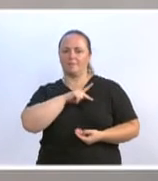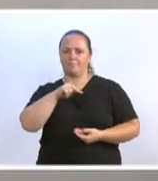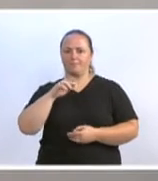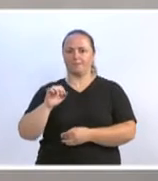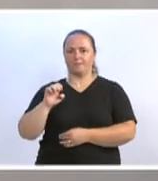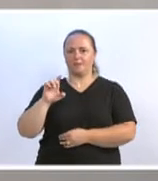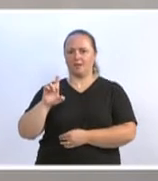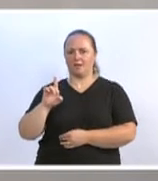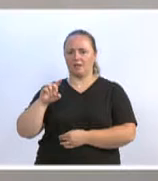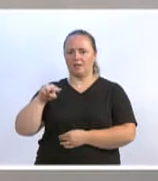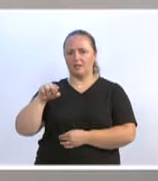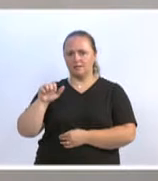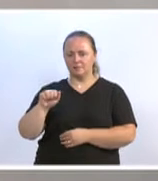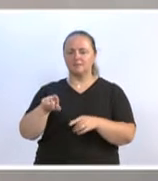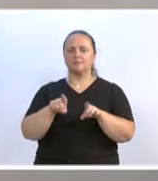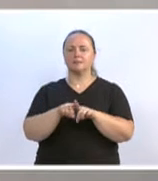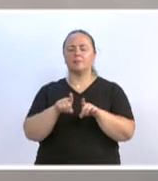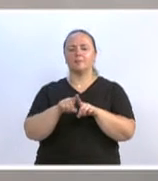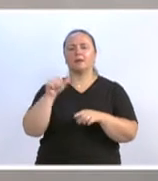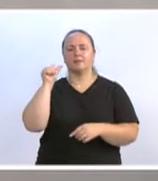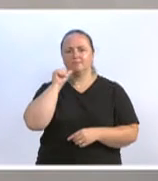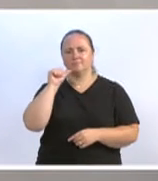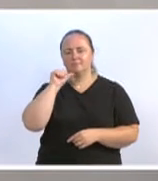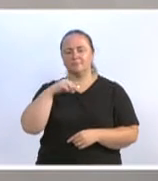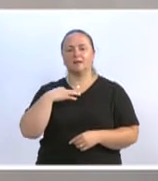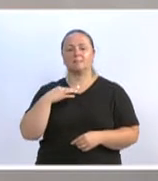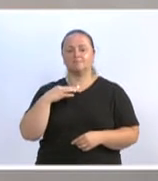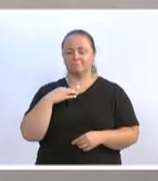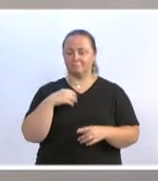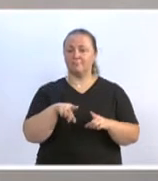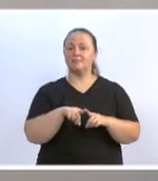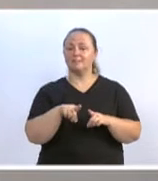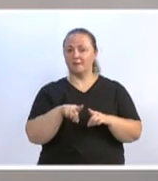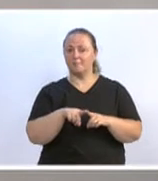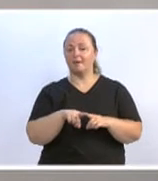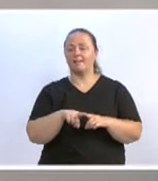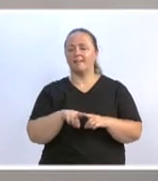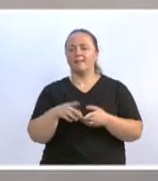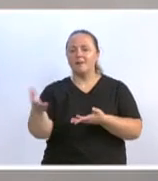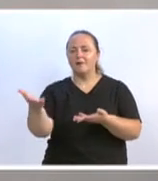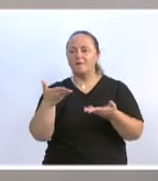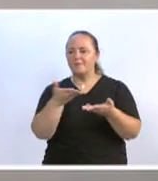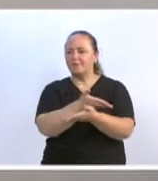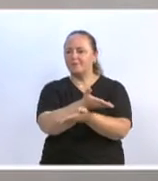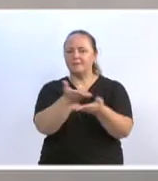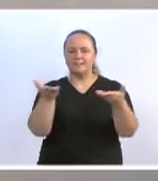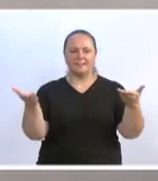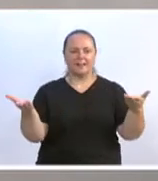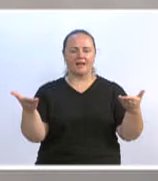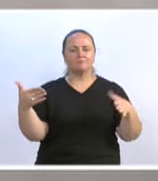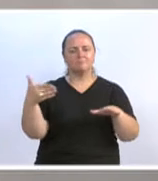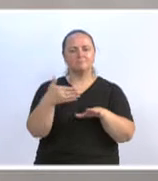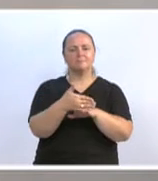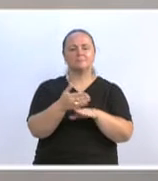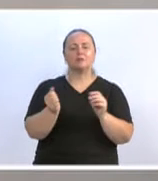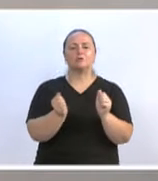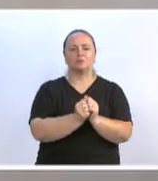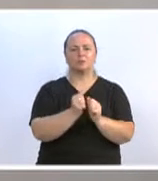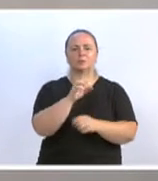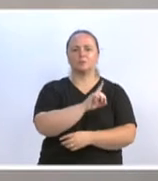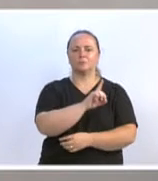parabenizar todas as voluntárias lá da APPM, e, da mesma forma, convidar a todos para participar do dia D,